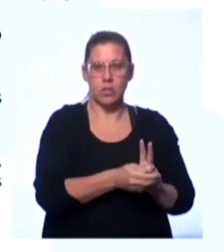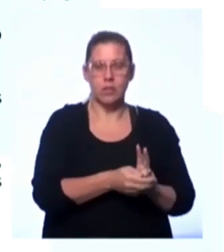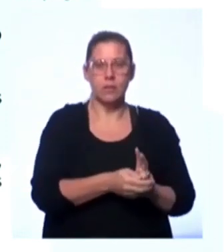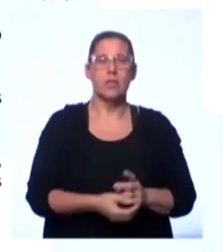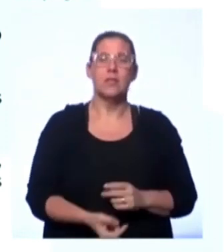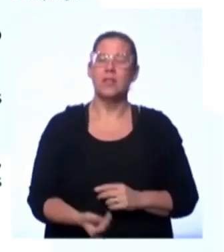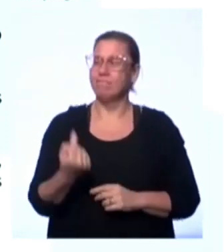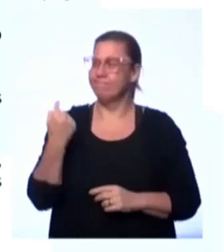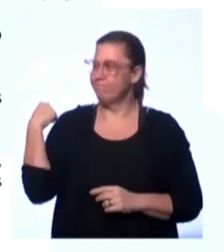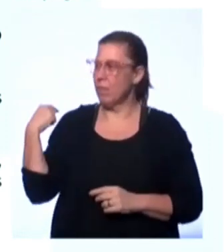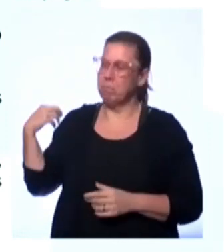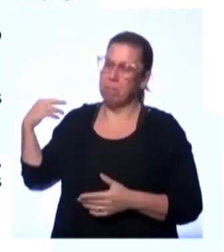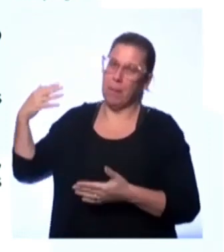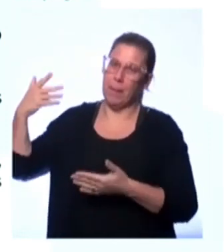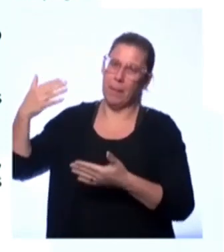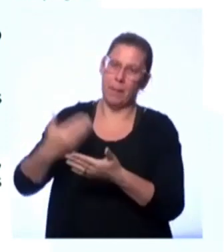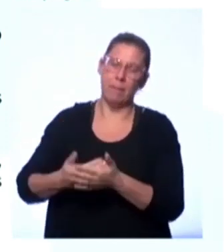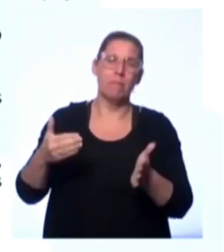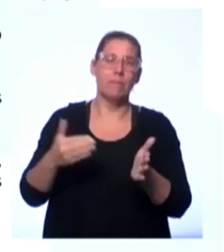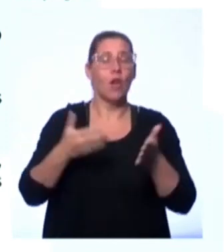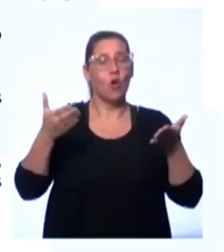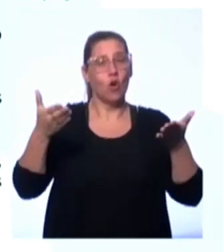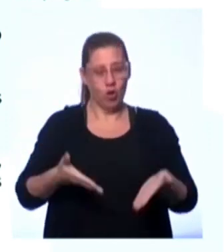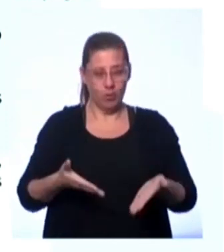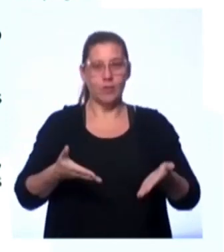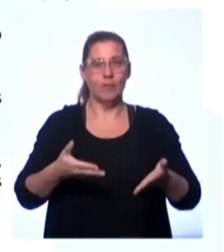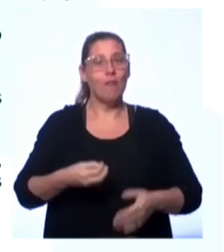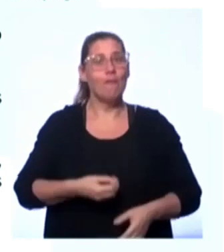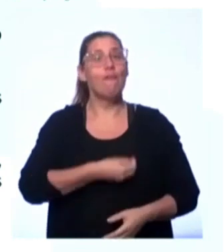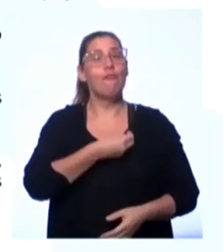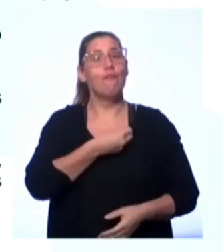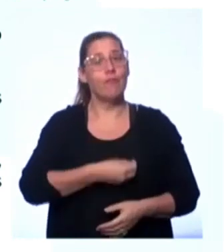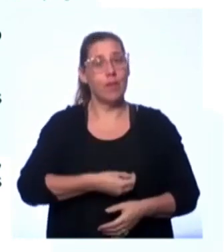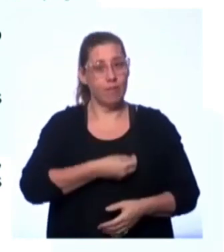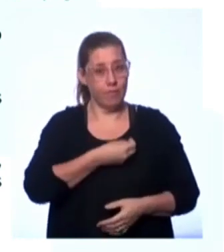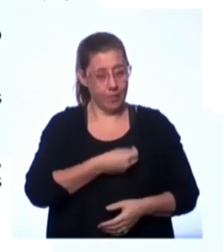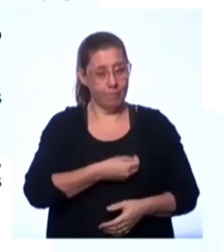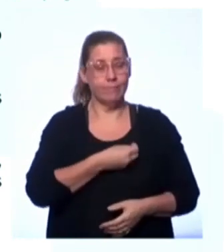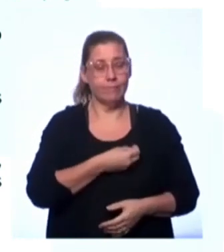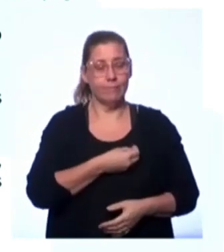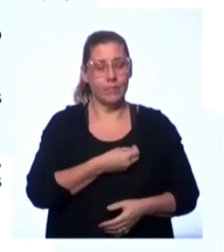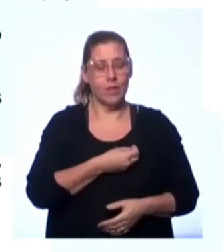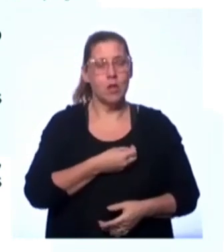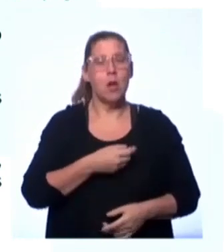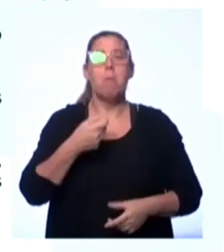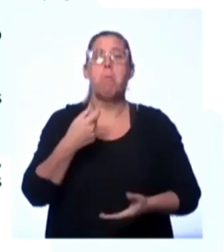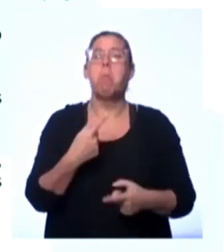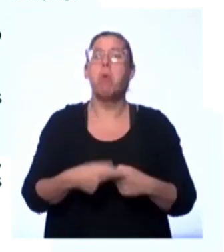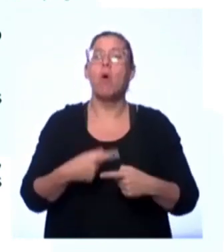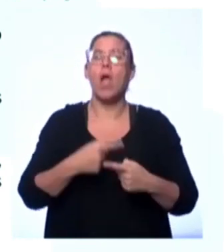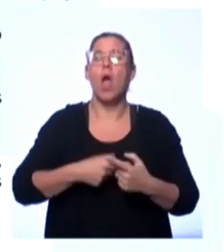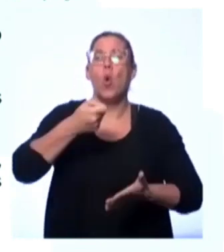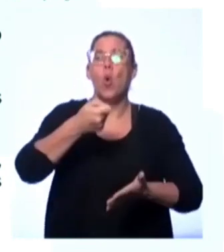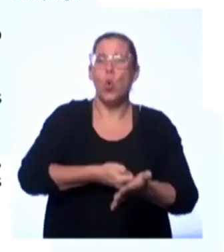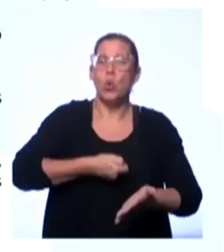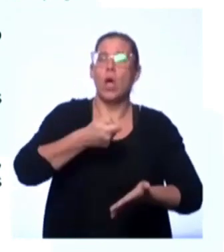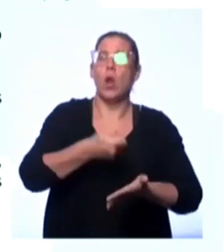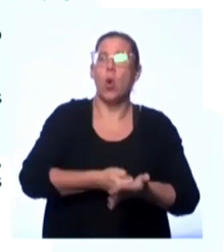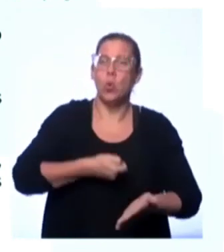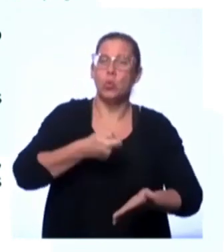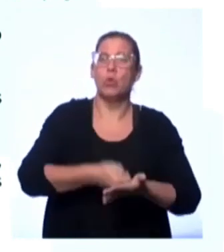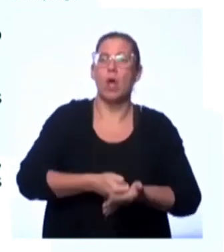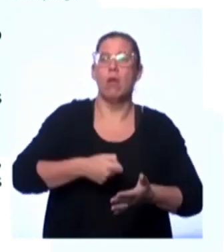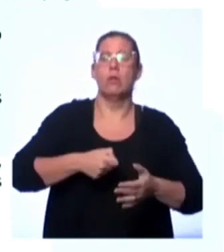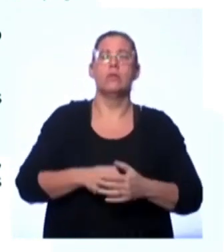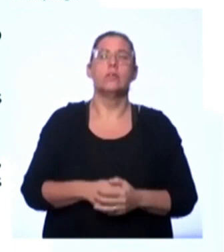período colonial até os dias de hoje, sobrevivem a partir da sua resistência, por meio de revoltas,